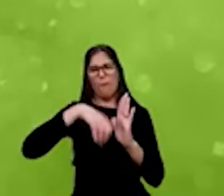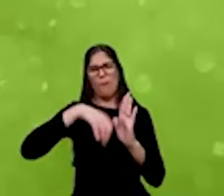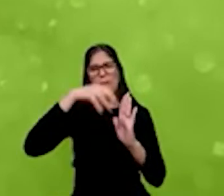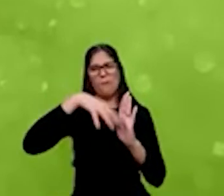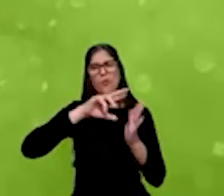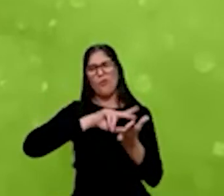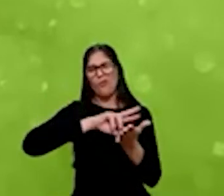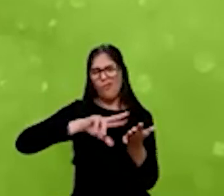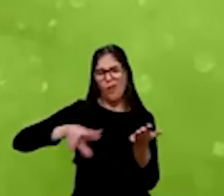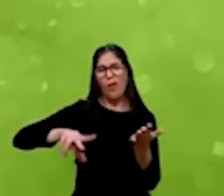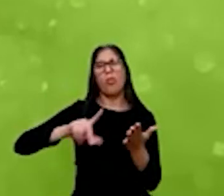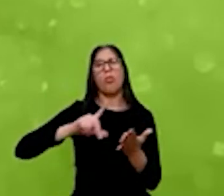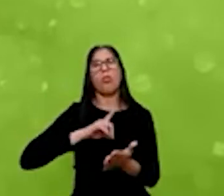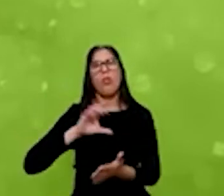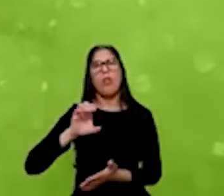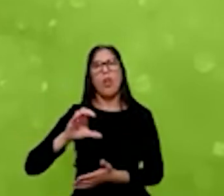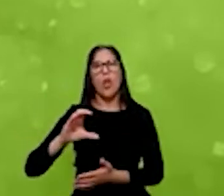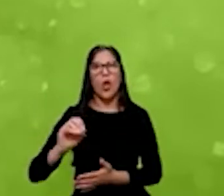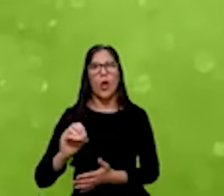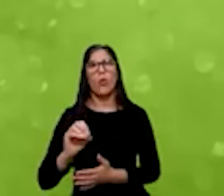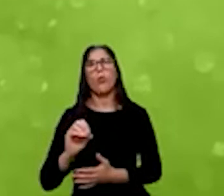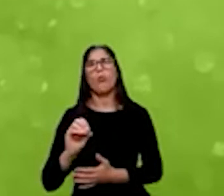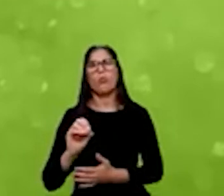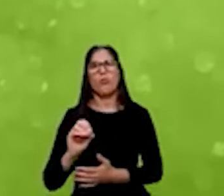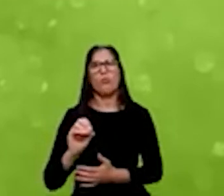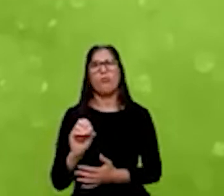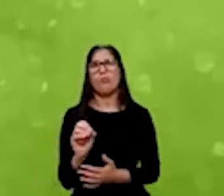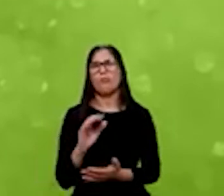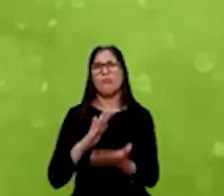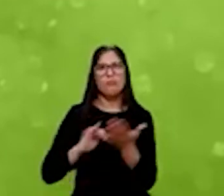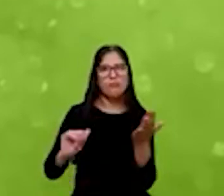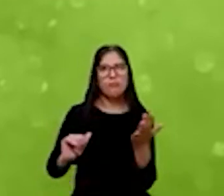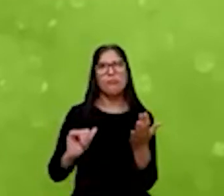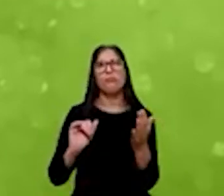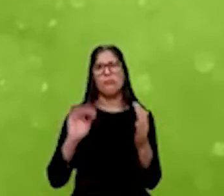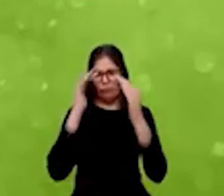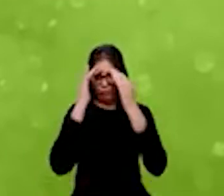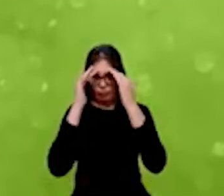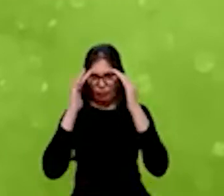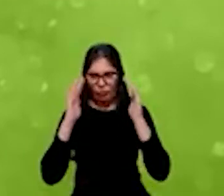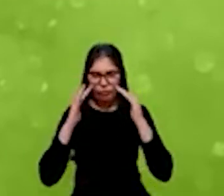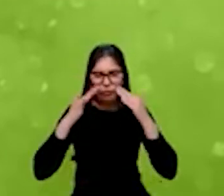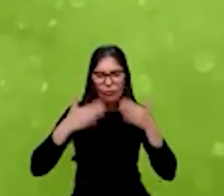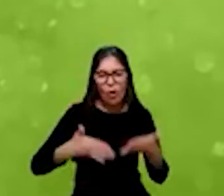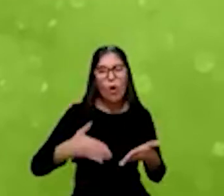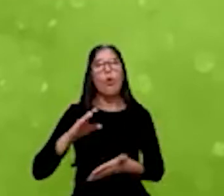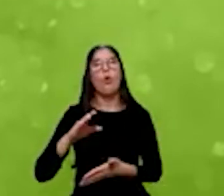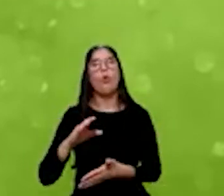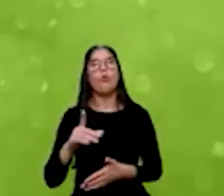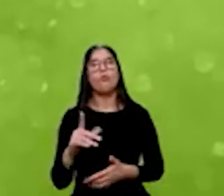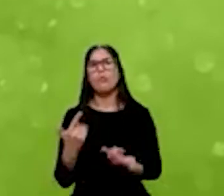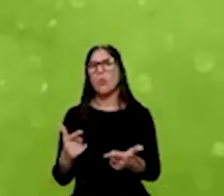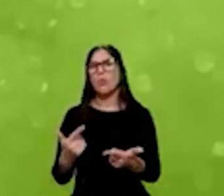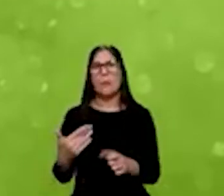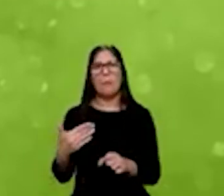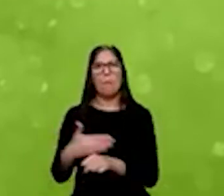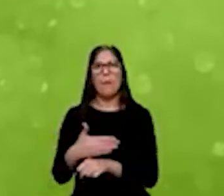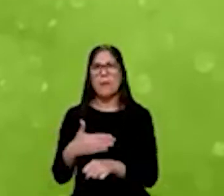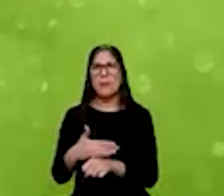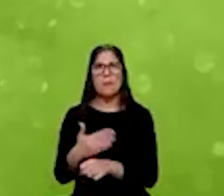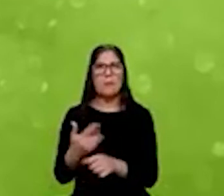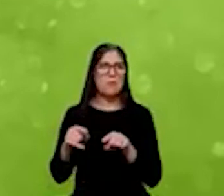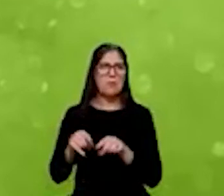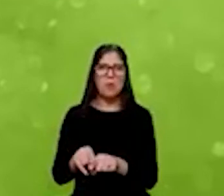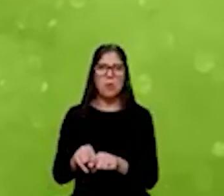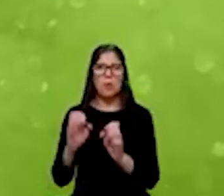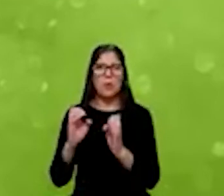totalmente equity free. Então, nenhuma das aceleradoras, nem o banco tem nenhuma participação nas empresas. Ele é oferecido